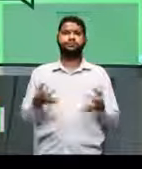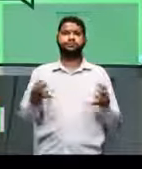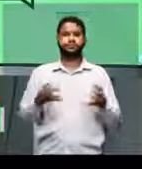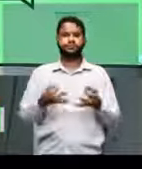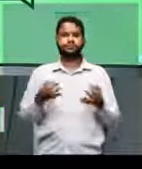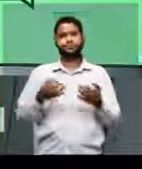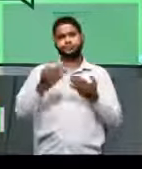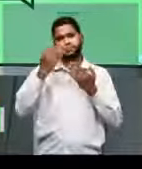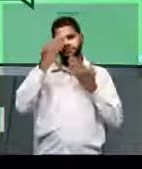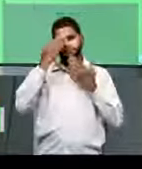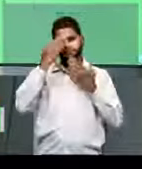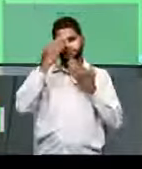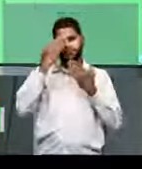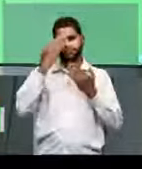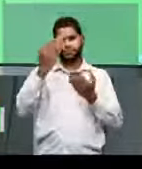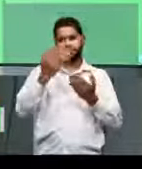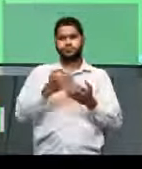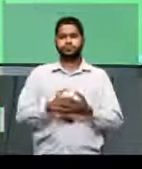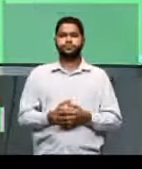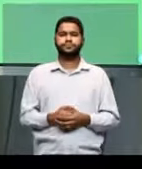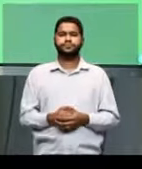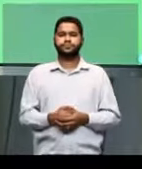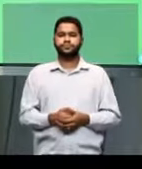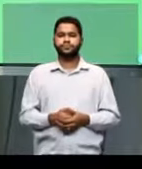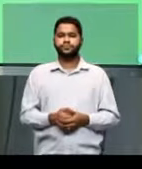muito obrigada.